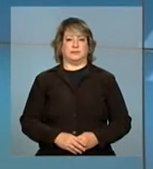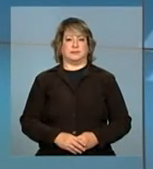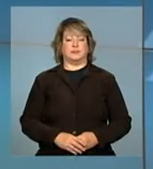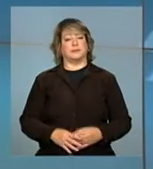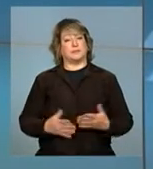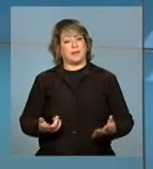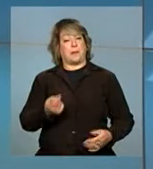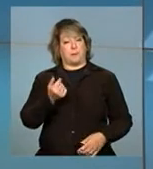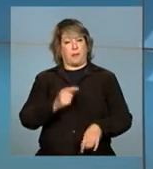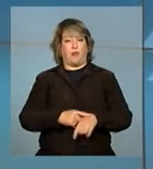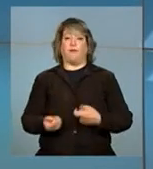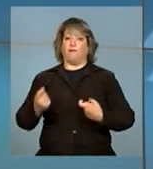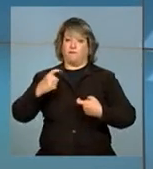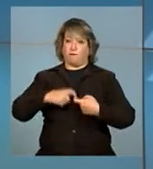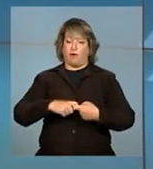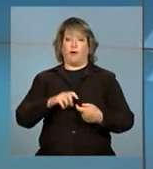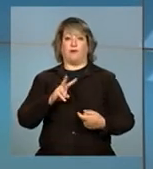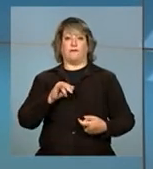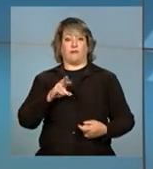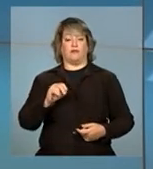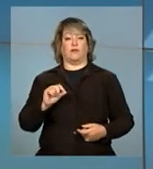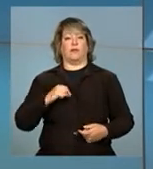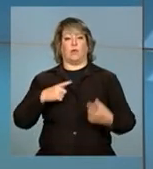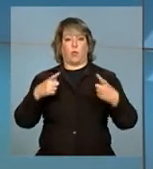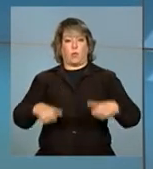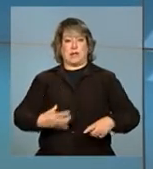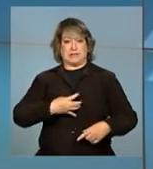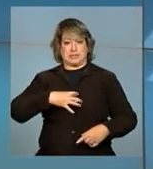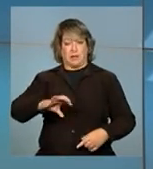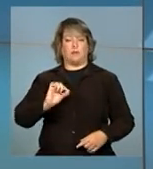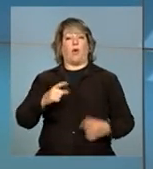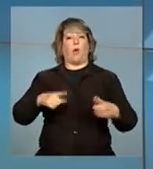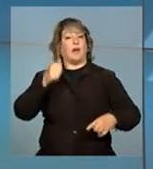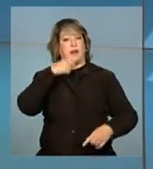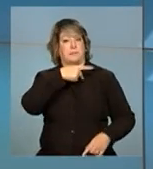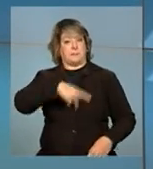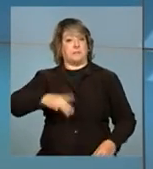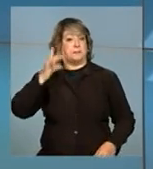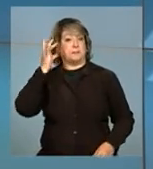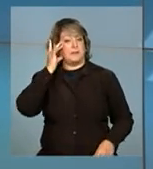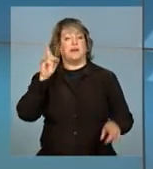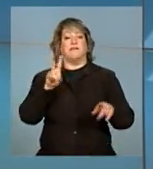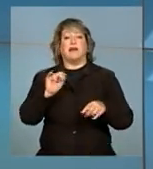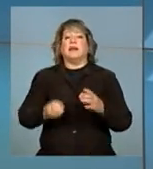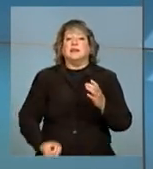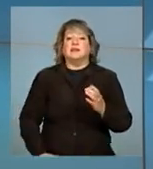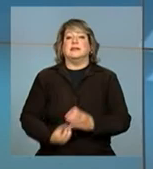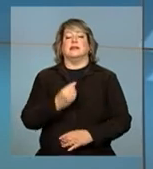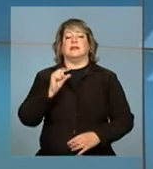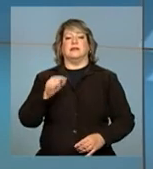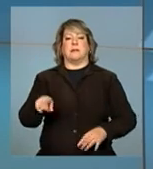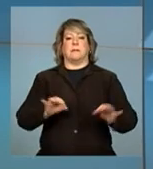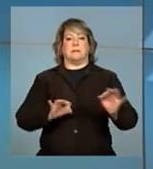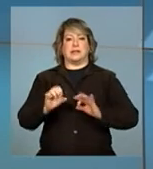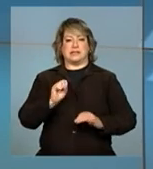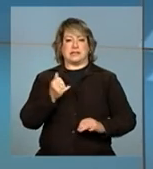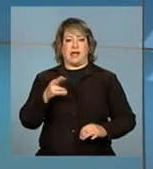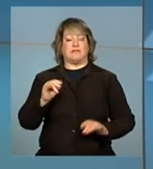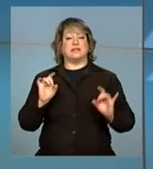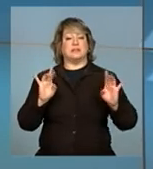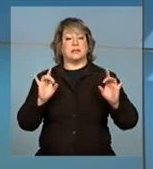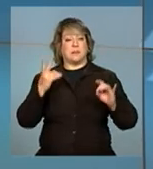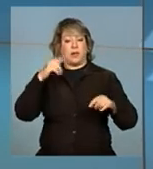Então daqui a pouco a gente volta ao vivo a Salvador, onde a presidenta Dilma Rousseff vai lançar o plano safra